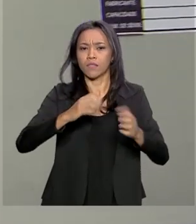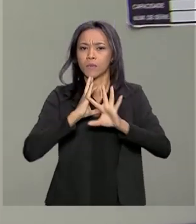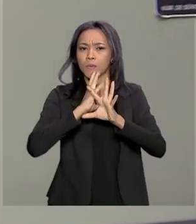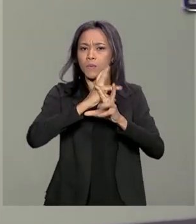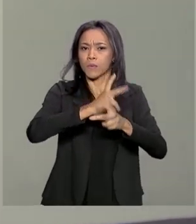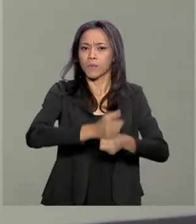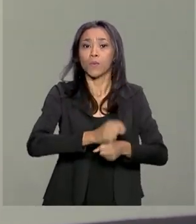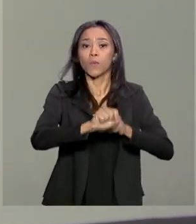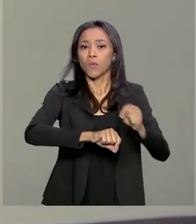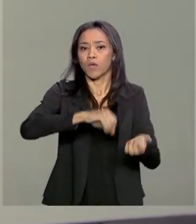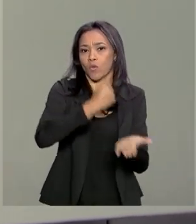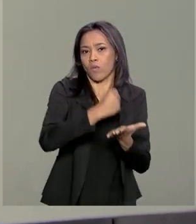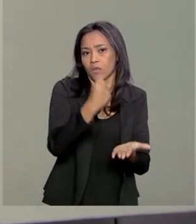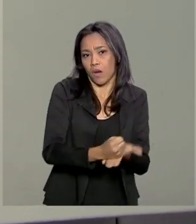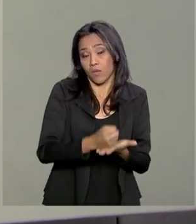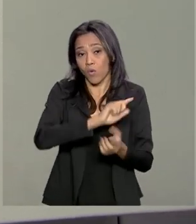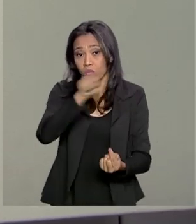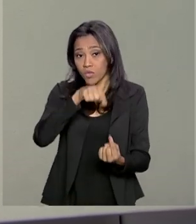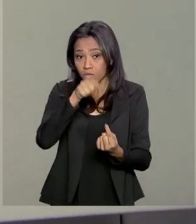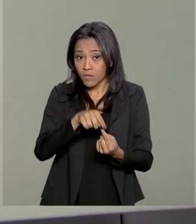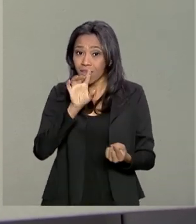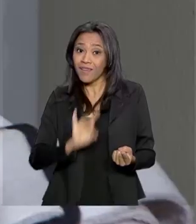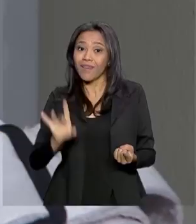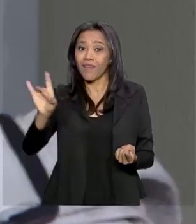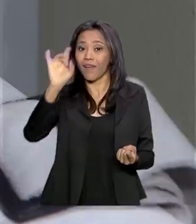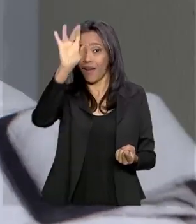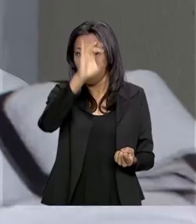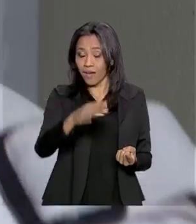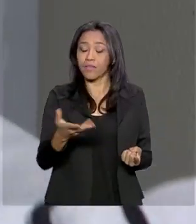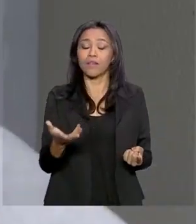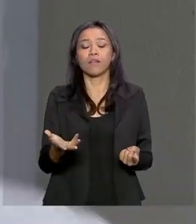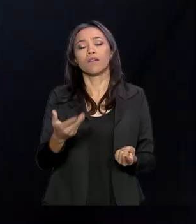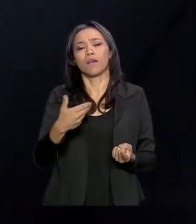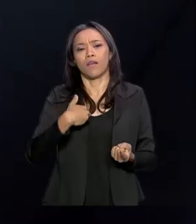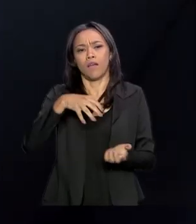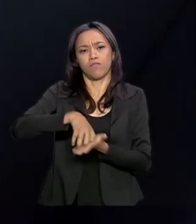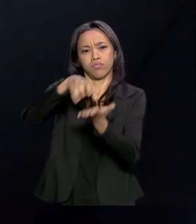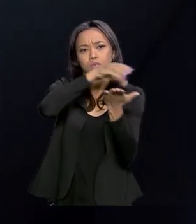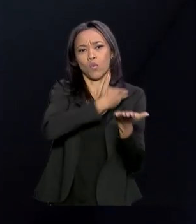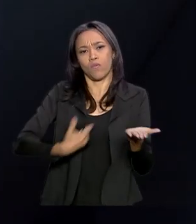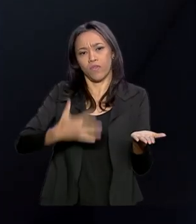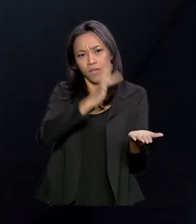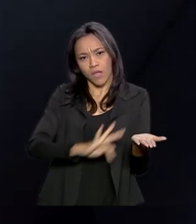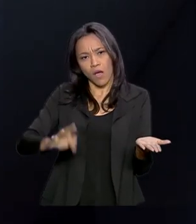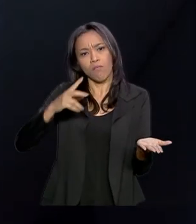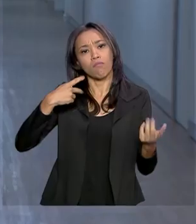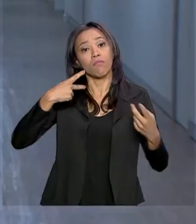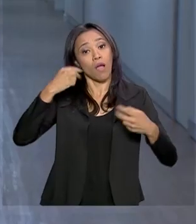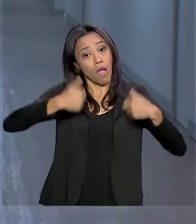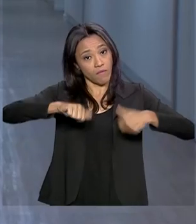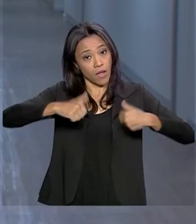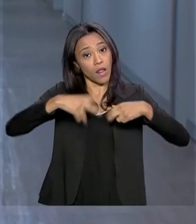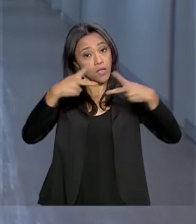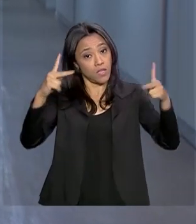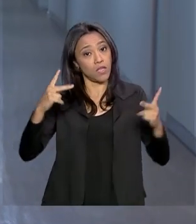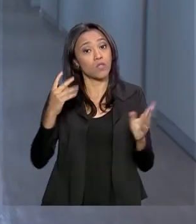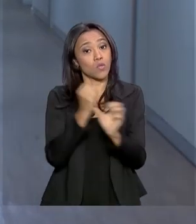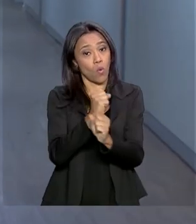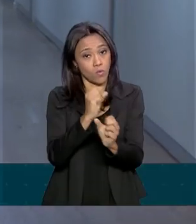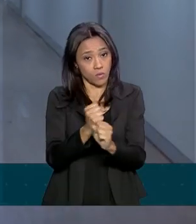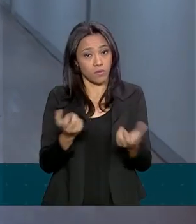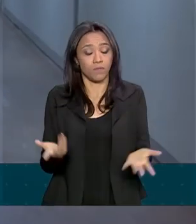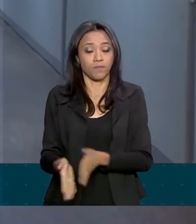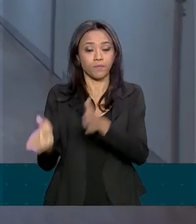é que cada órgão da Administração Pública Federal, em todo o país, faça a revisão das contas. Aqui no Ministério da